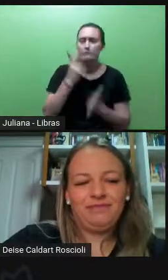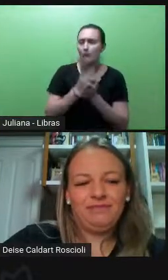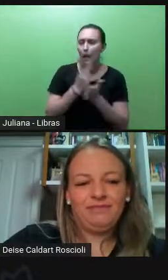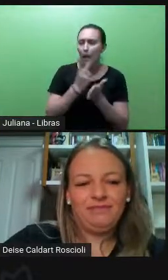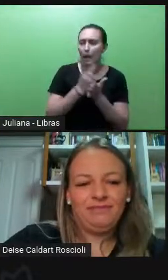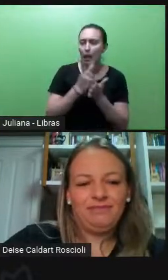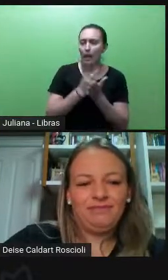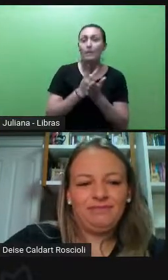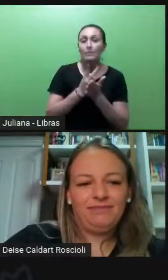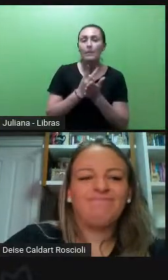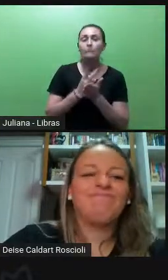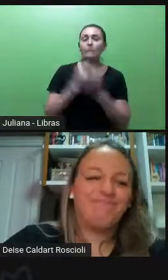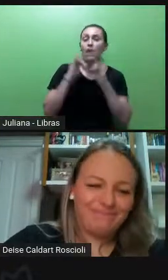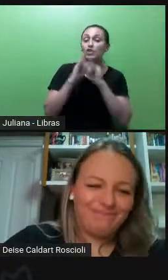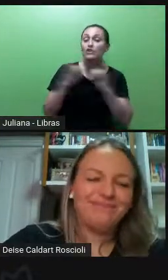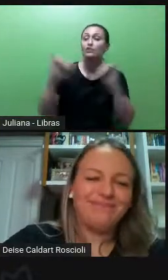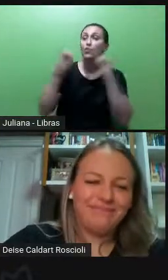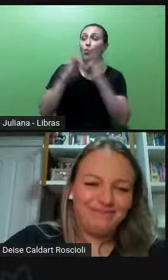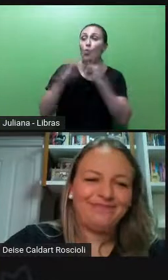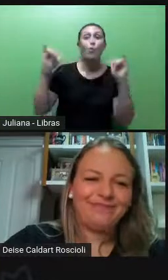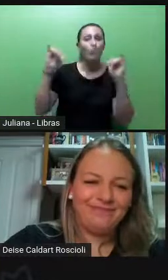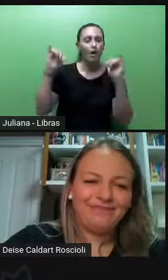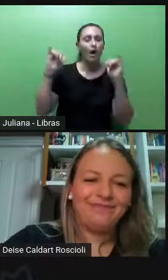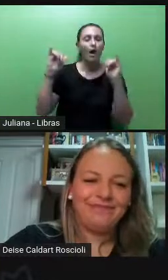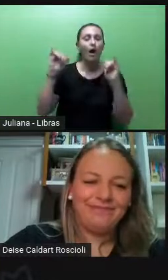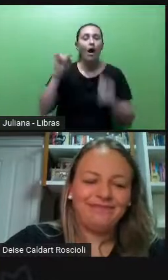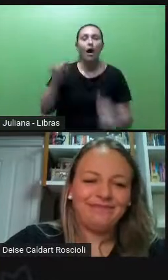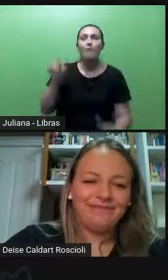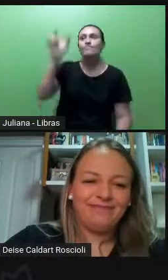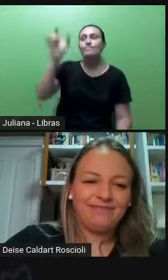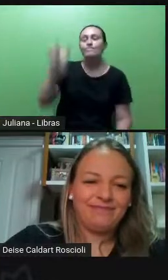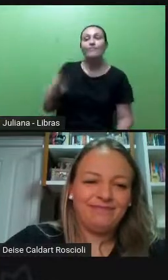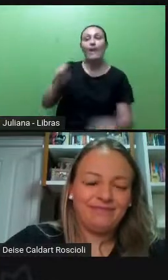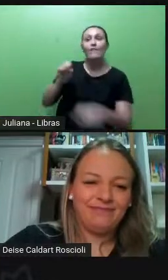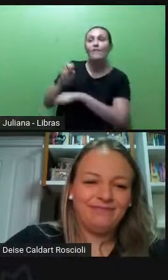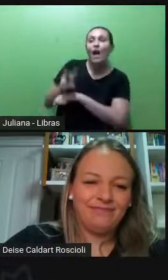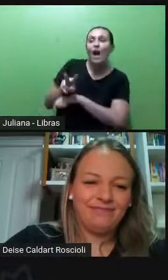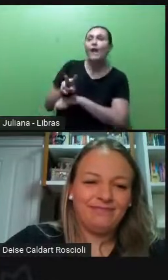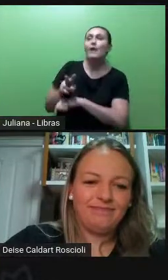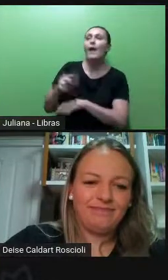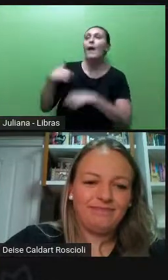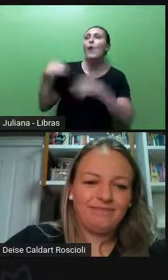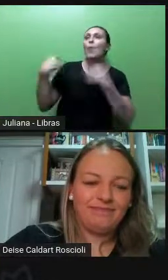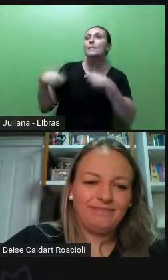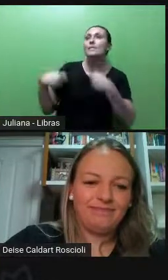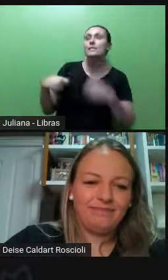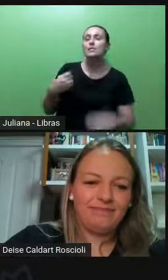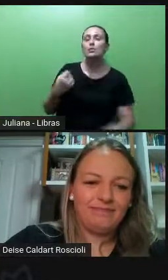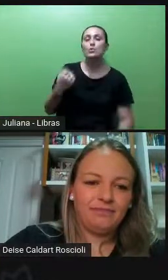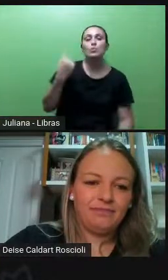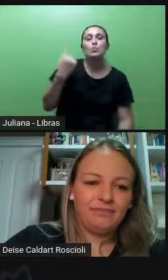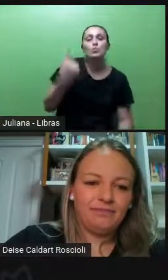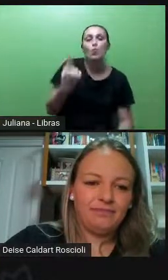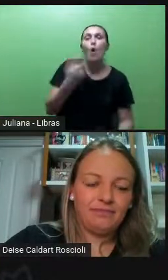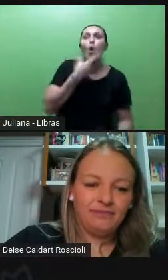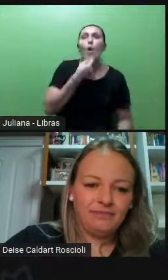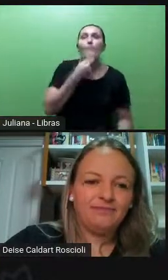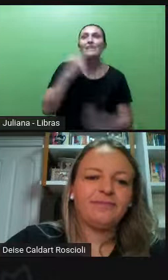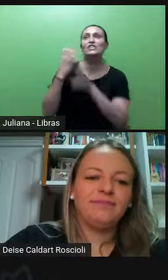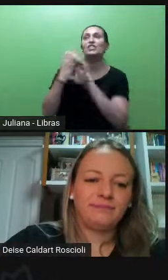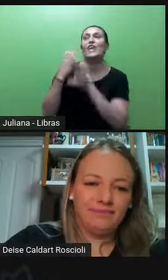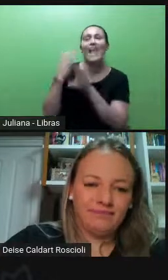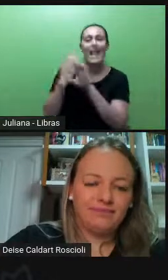no masculino. Eu busco um... Eu preciso de um engenheiro. Eu